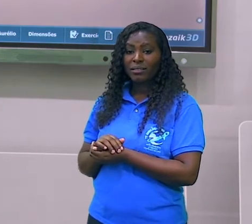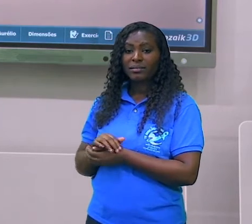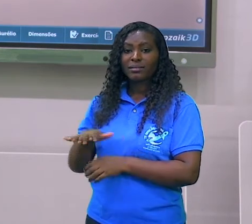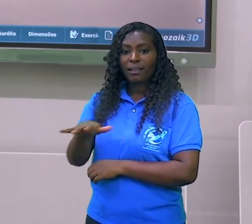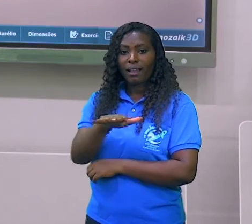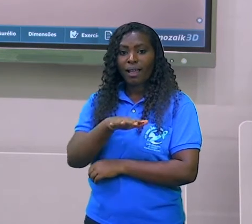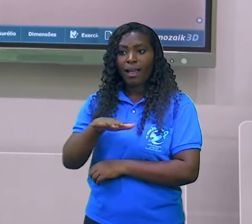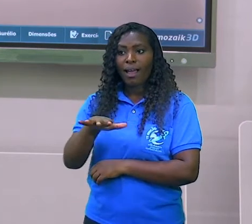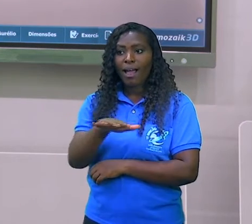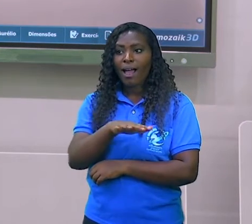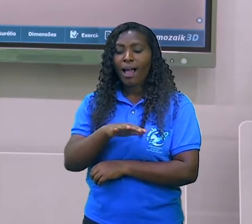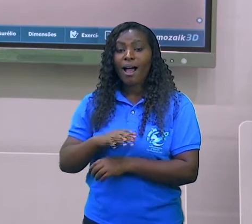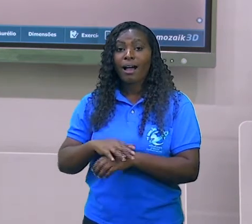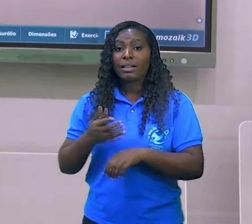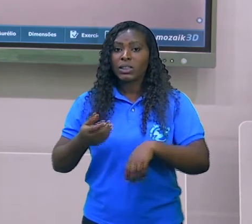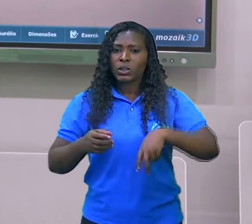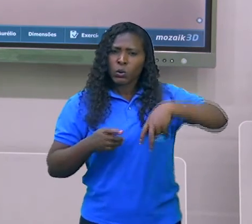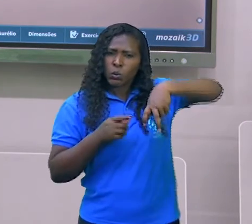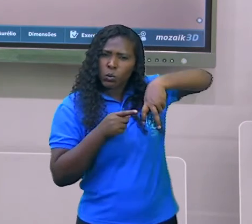O joelho.